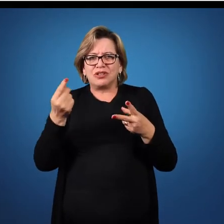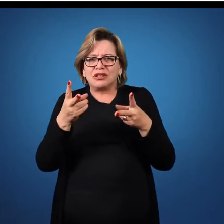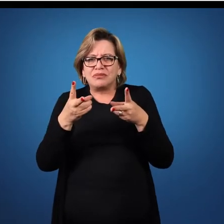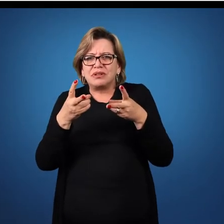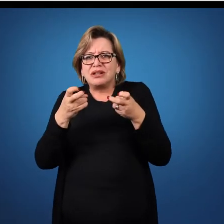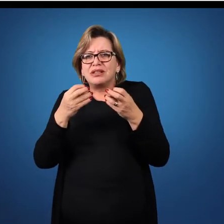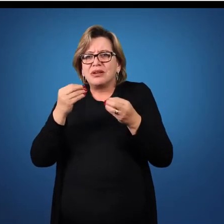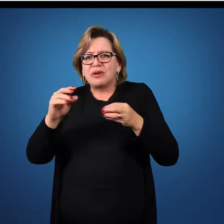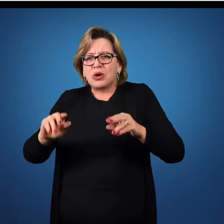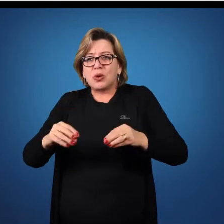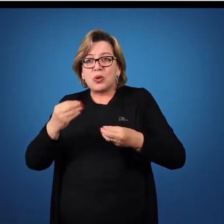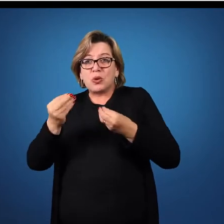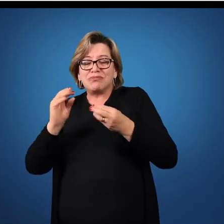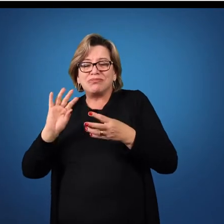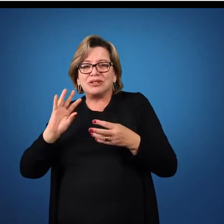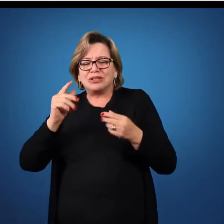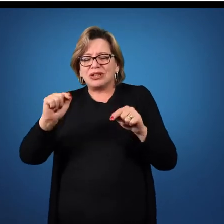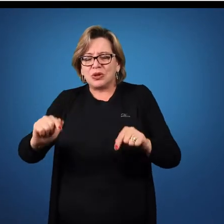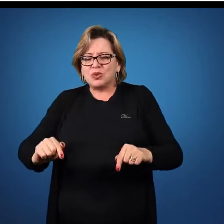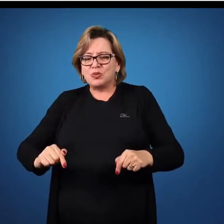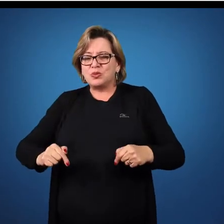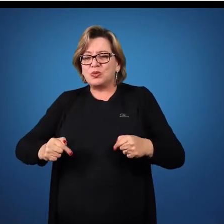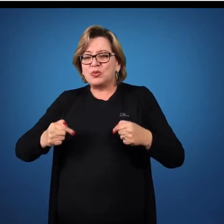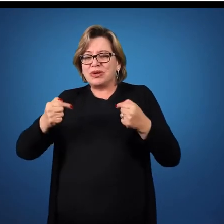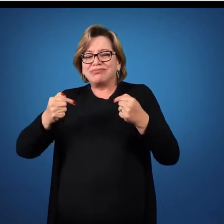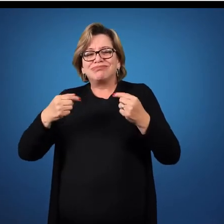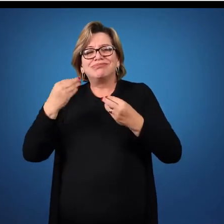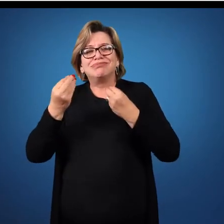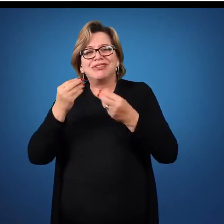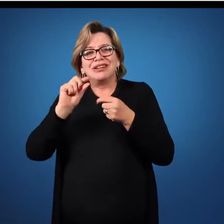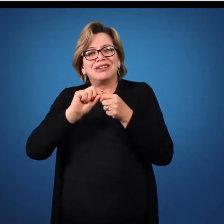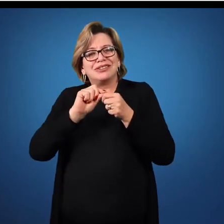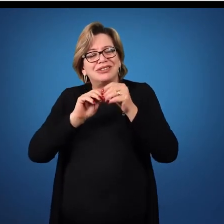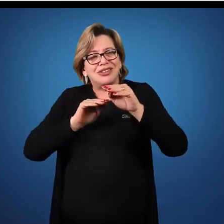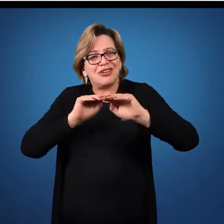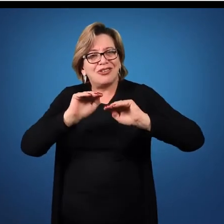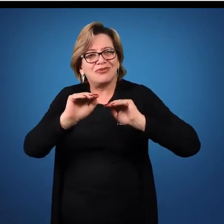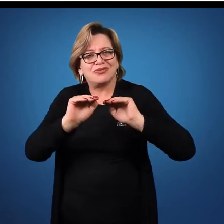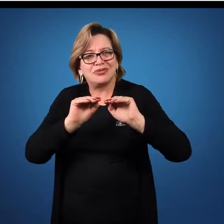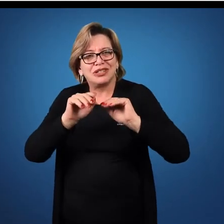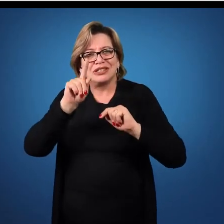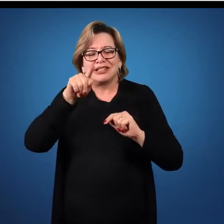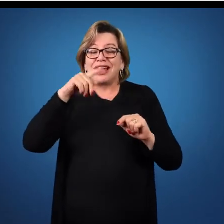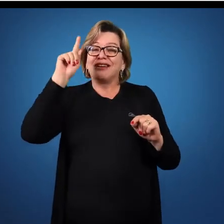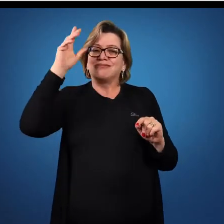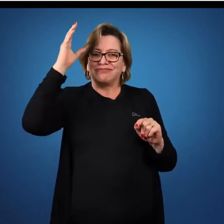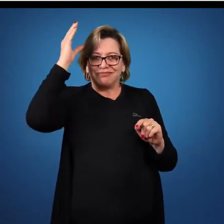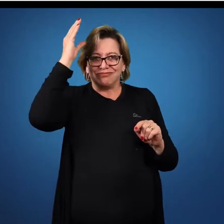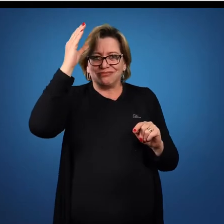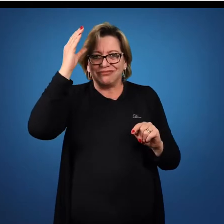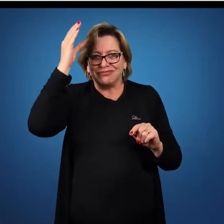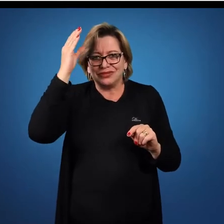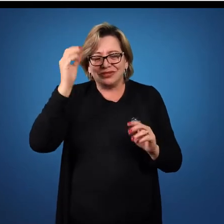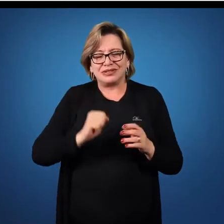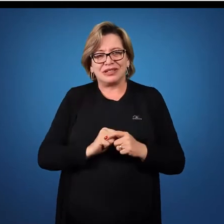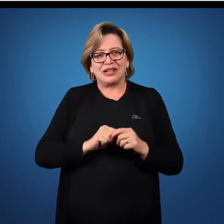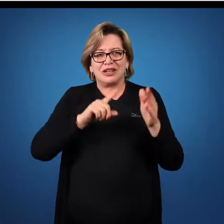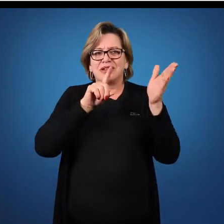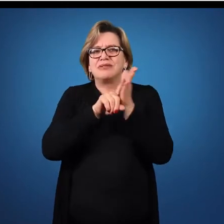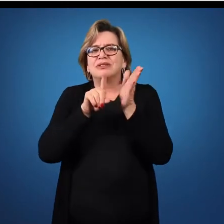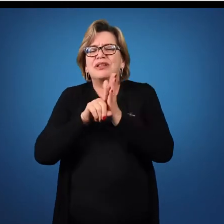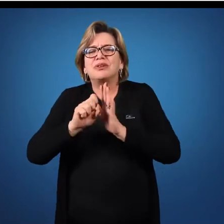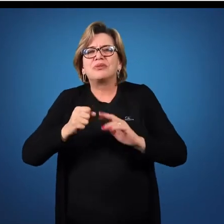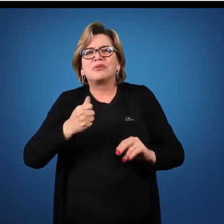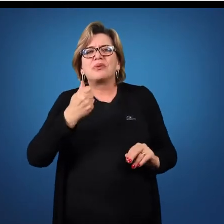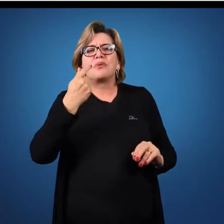por onde ele está correndo, por onde ele está subindo. Isso faz com que o movimento então seja consciente. Quantas vezes a gente